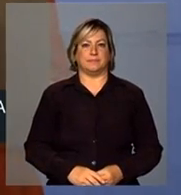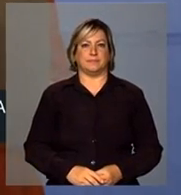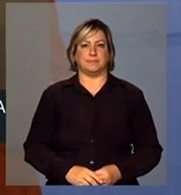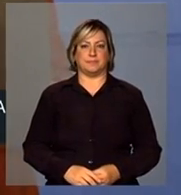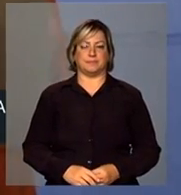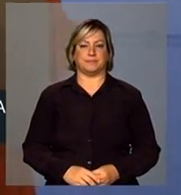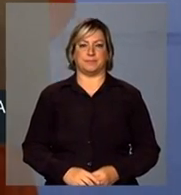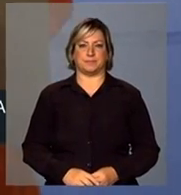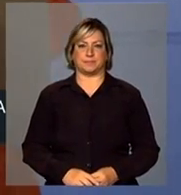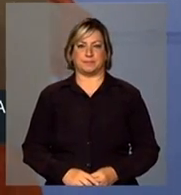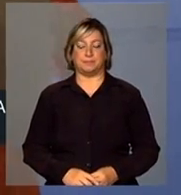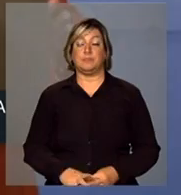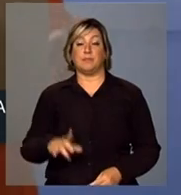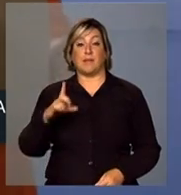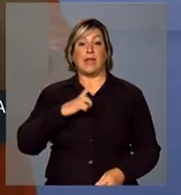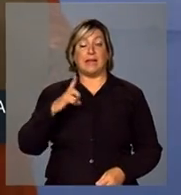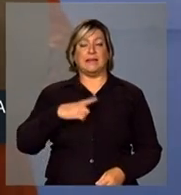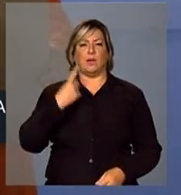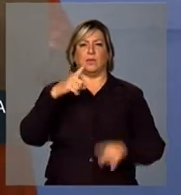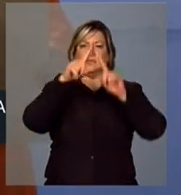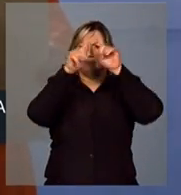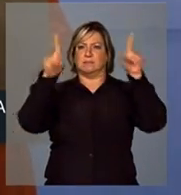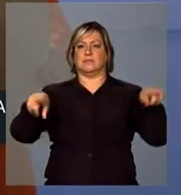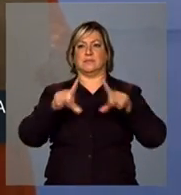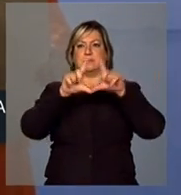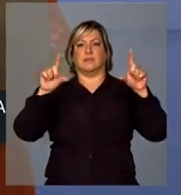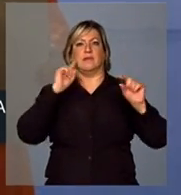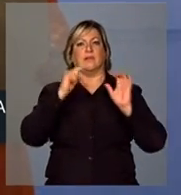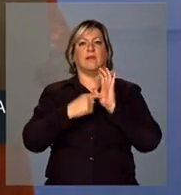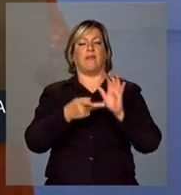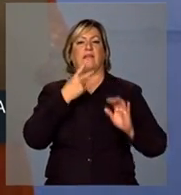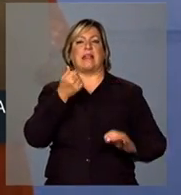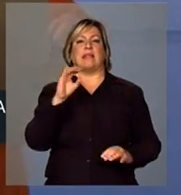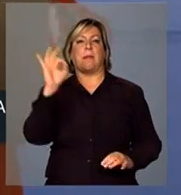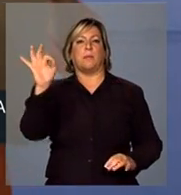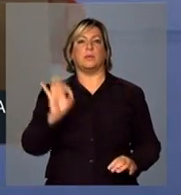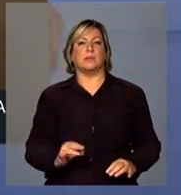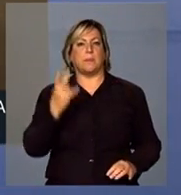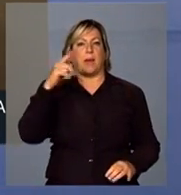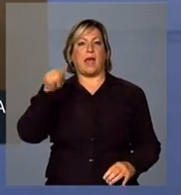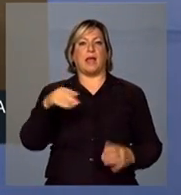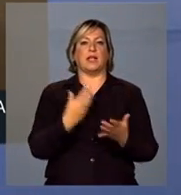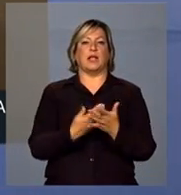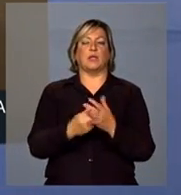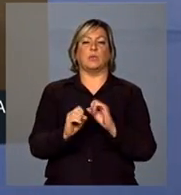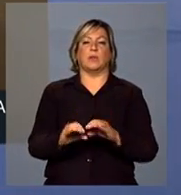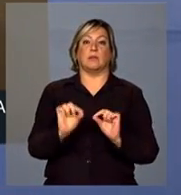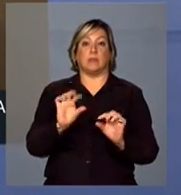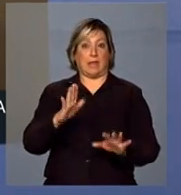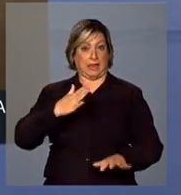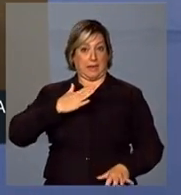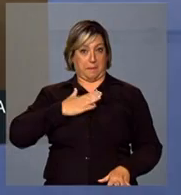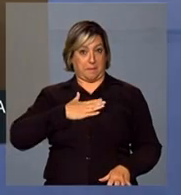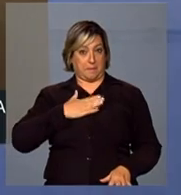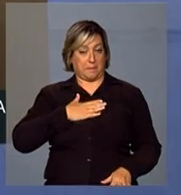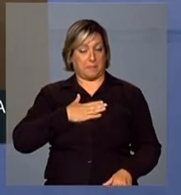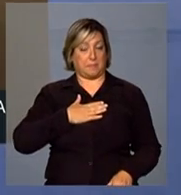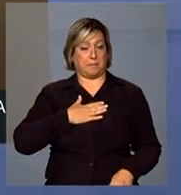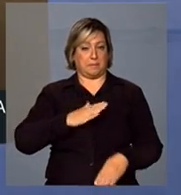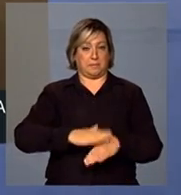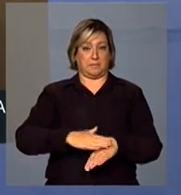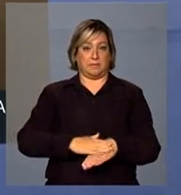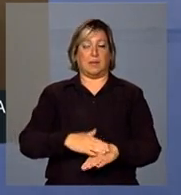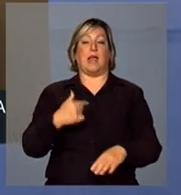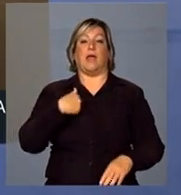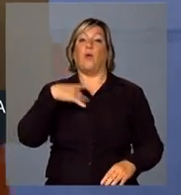Tem um cartaz ali falando 10% para a educação. Da minha parte, eu